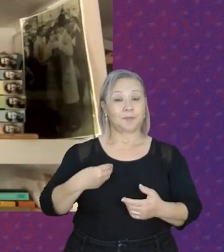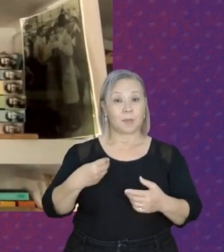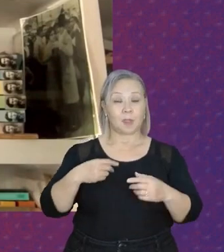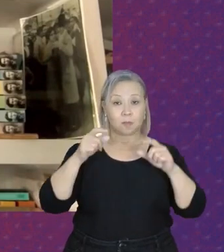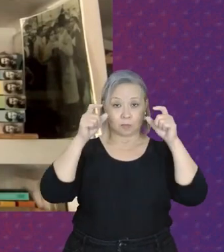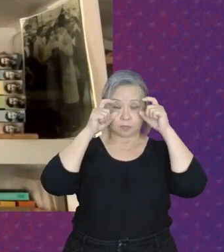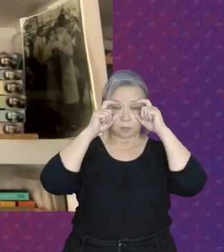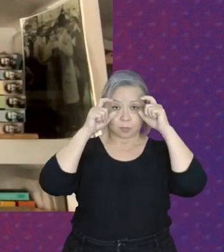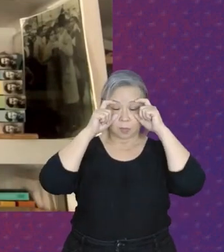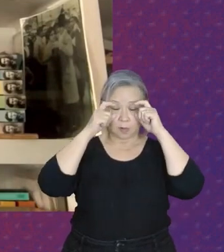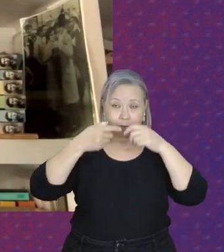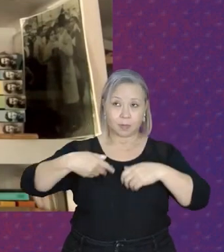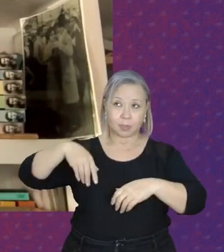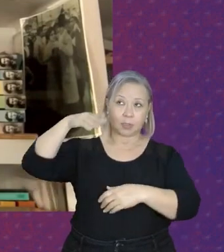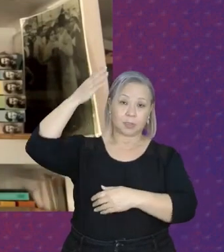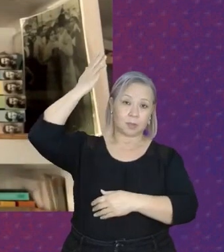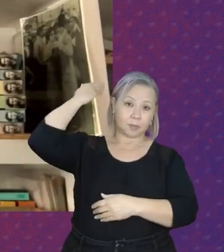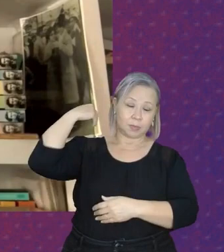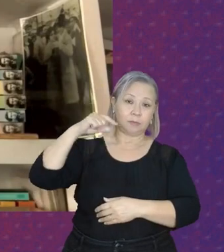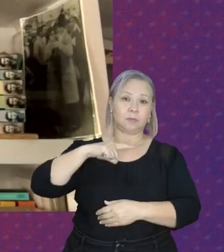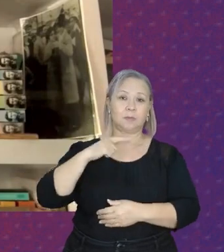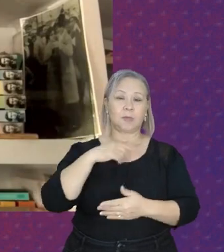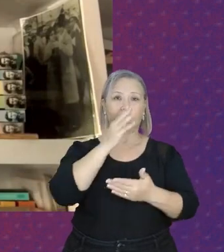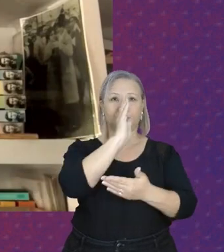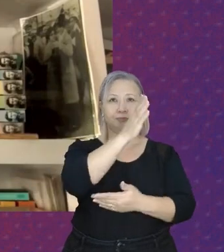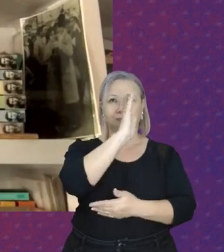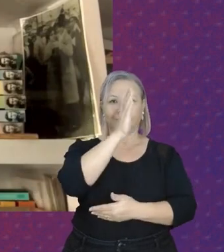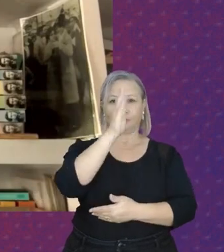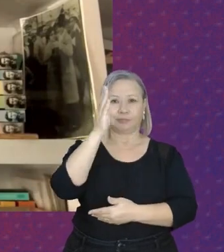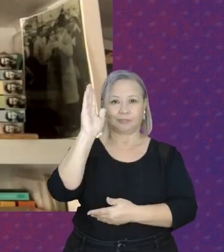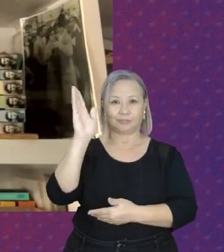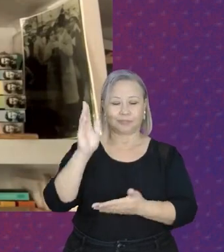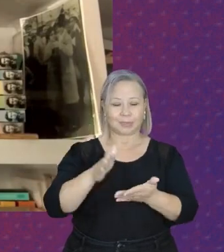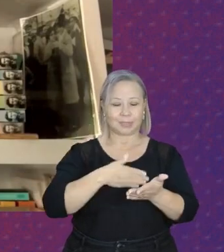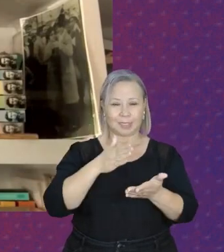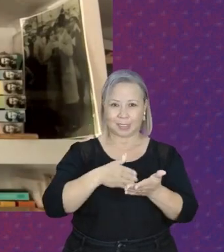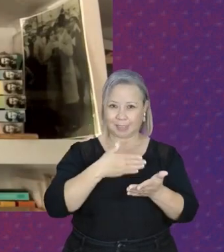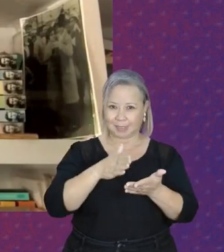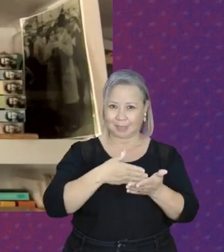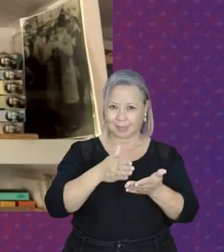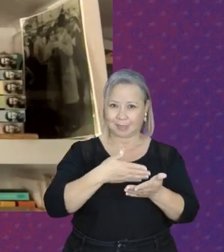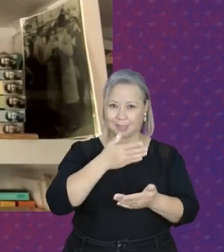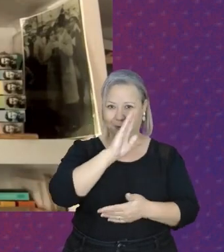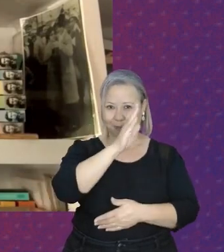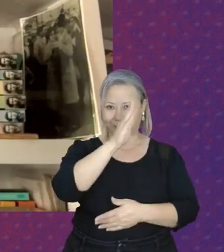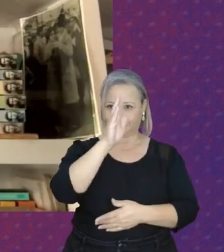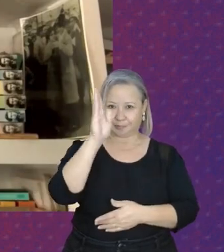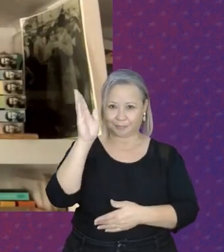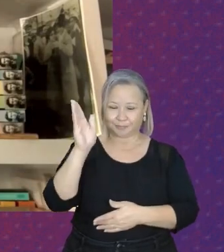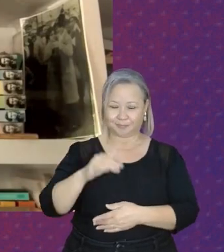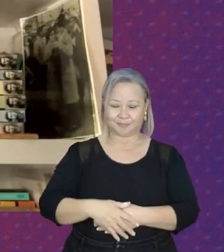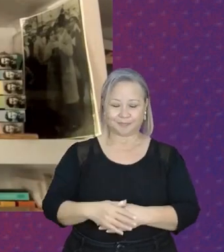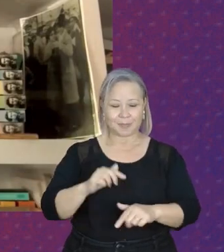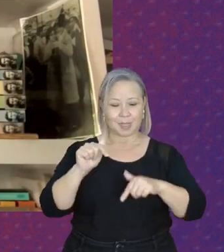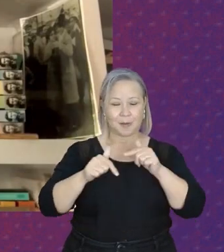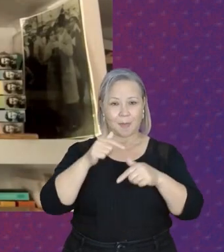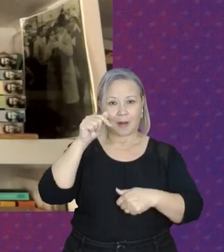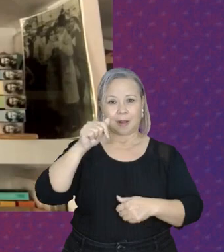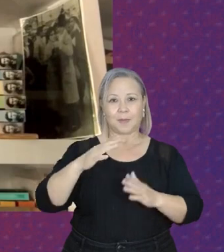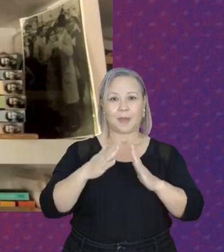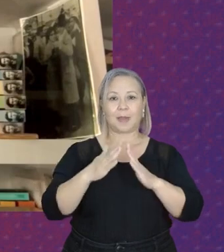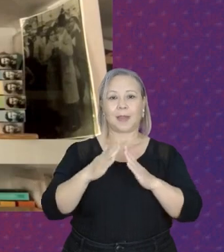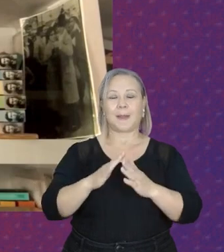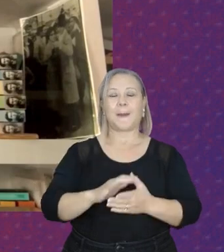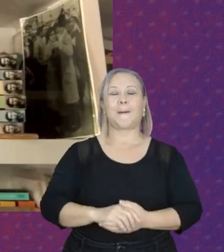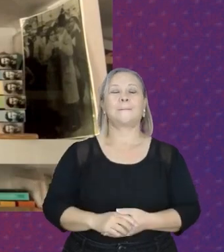há uma estante de livros, é o lugar onde eu trabalho aqui na minha casa. Bem, a